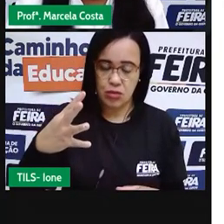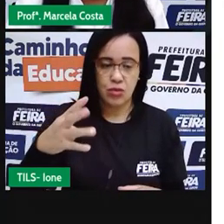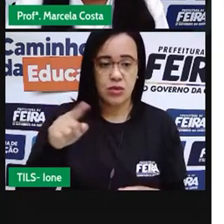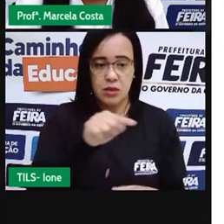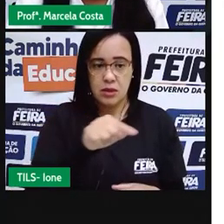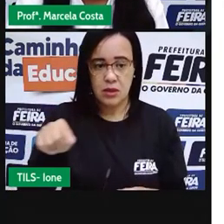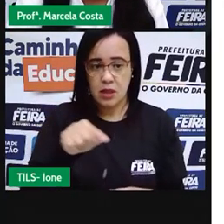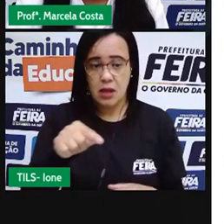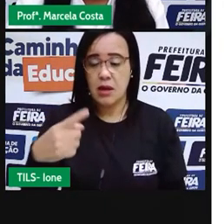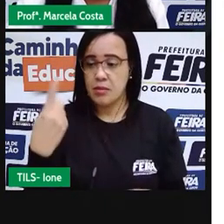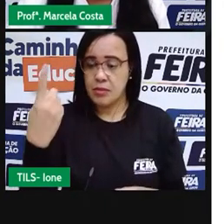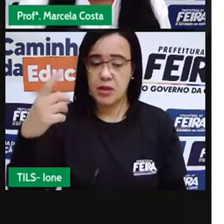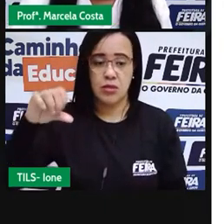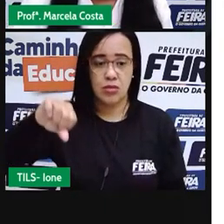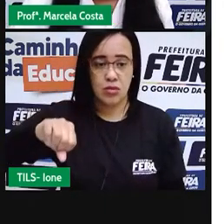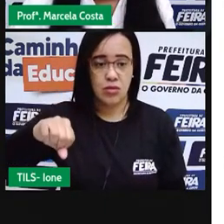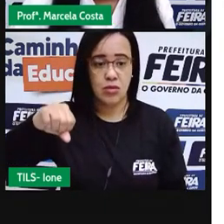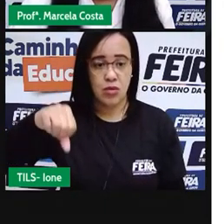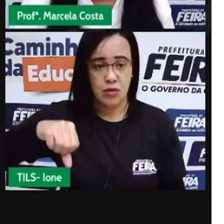em fevereiro.